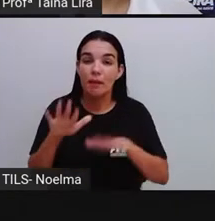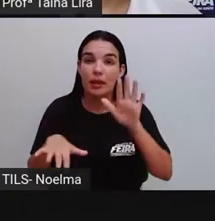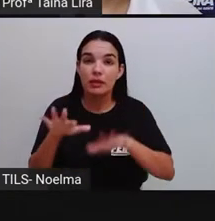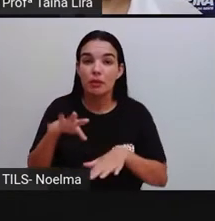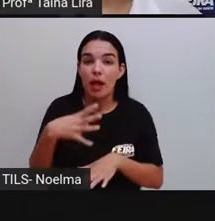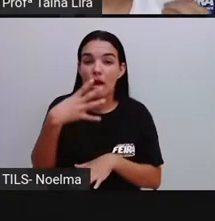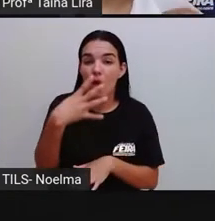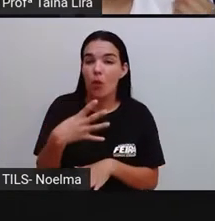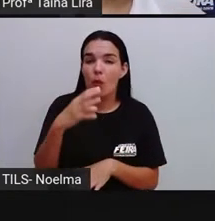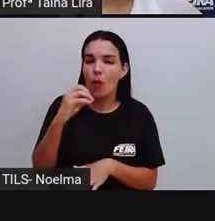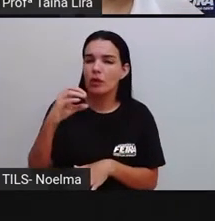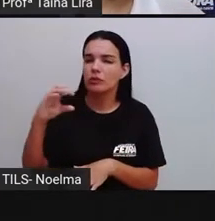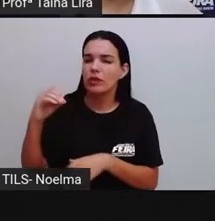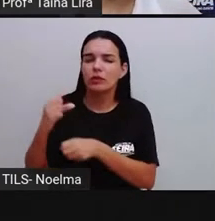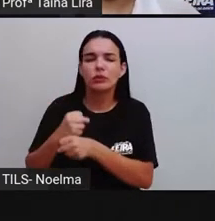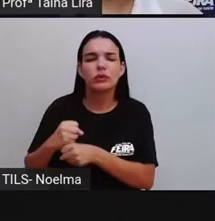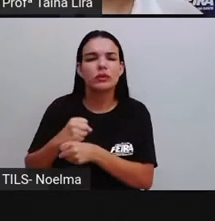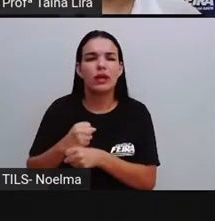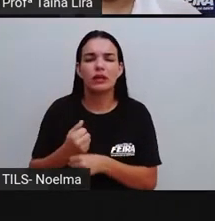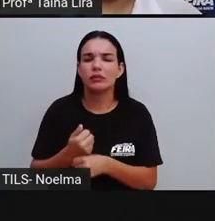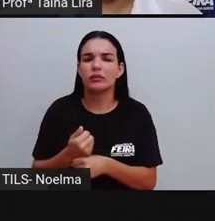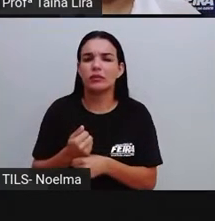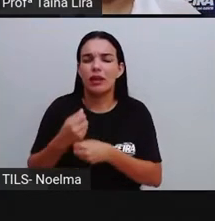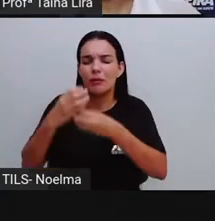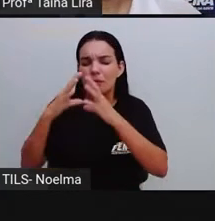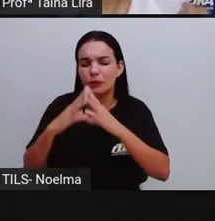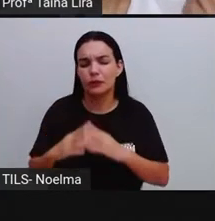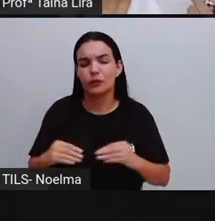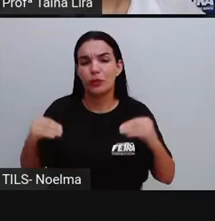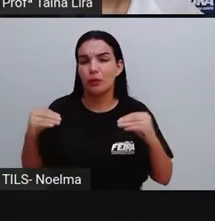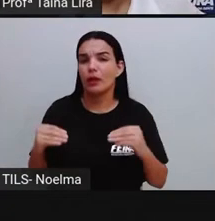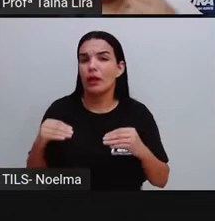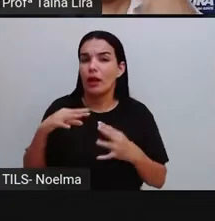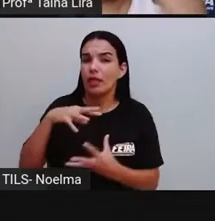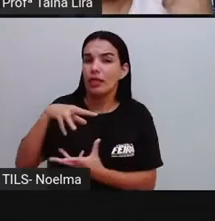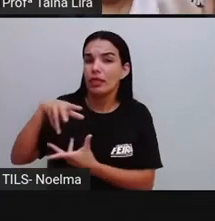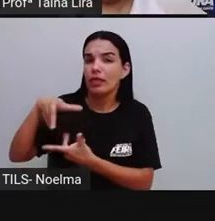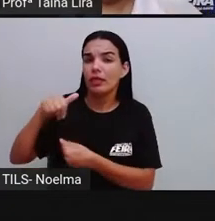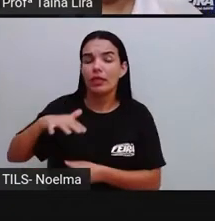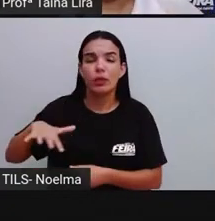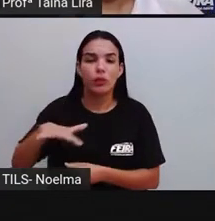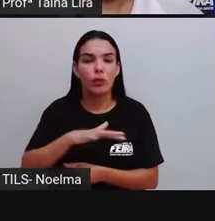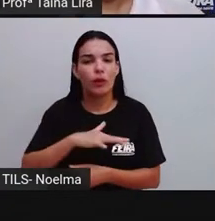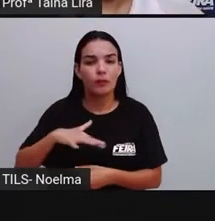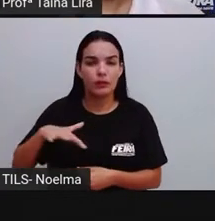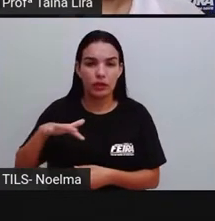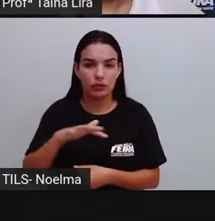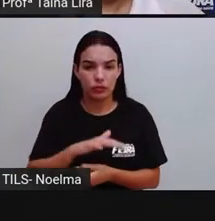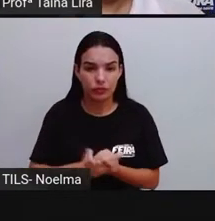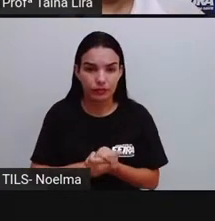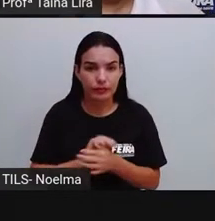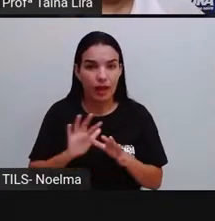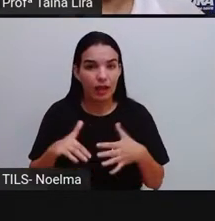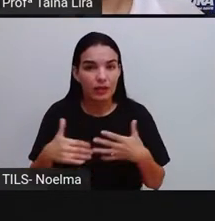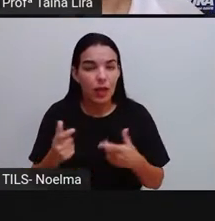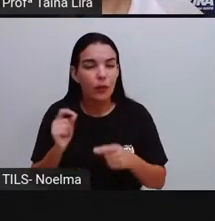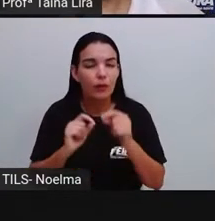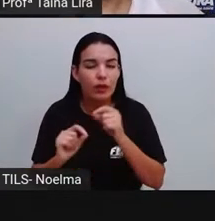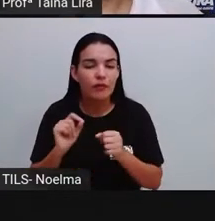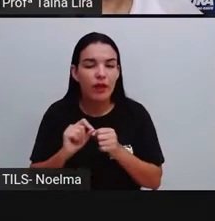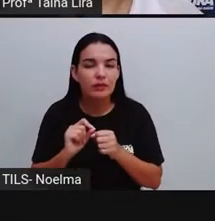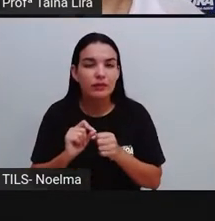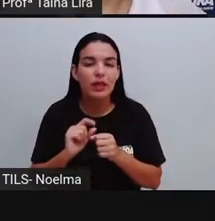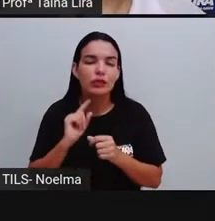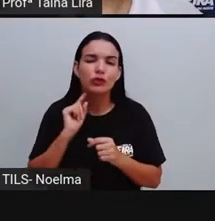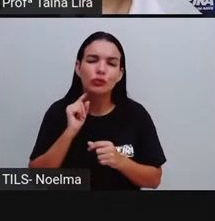anos para se decompor, para sumir completamente. Ela vai contaminando a